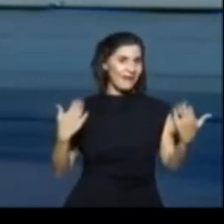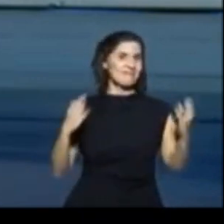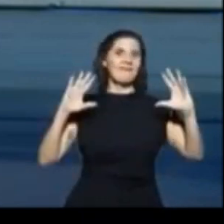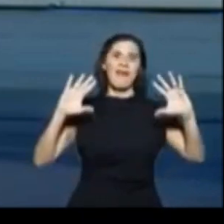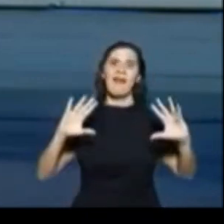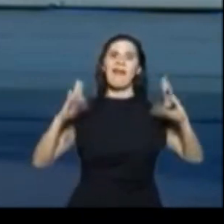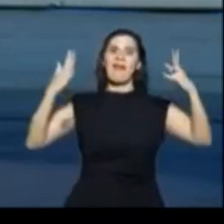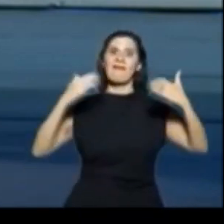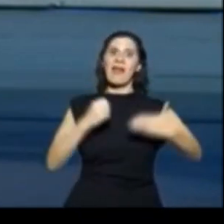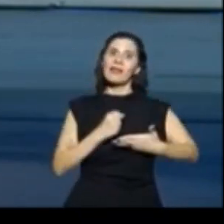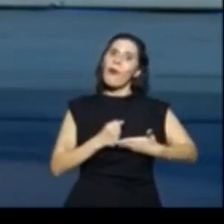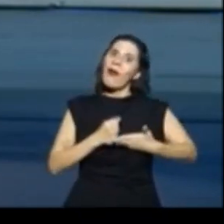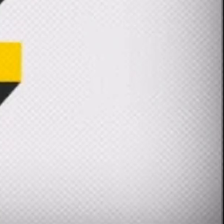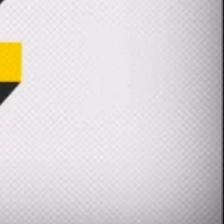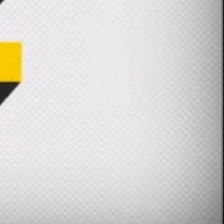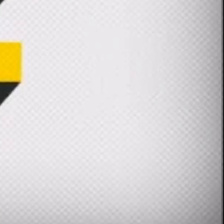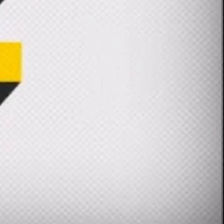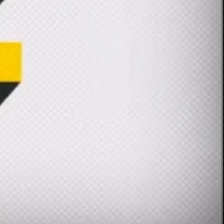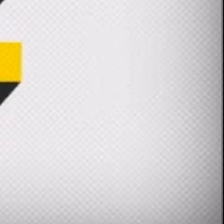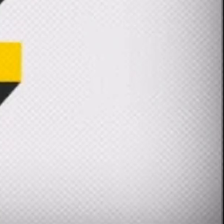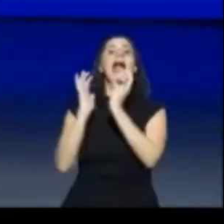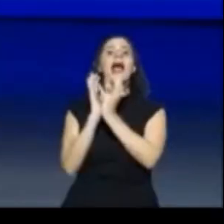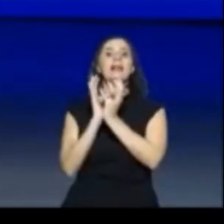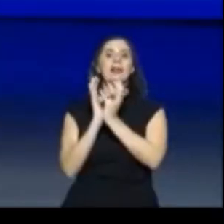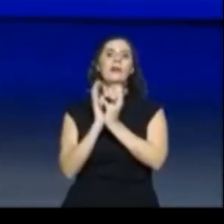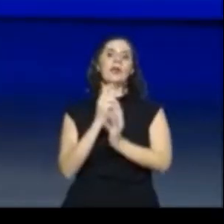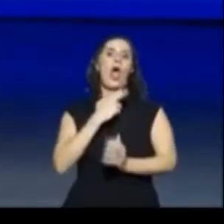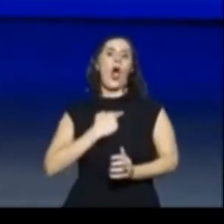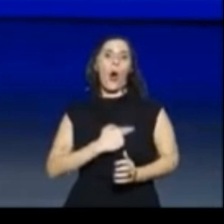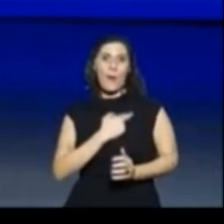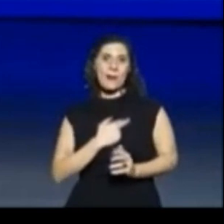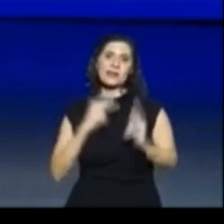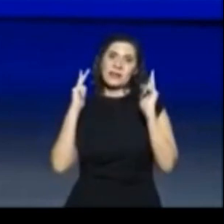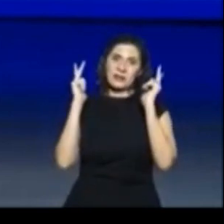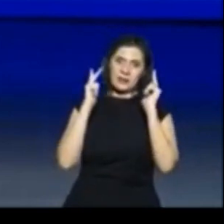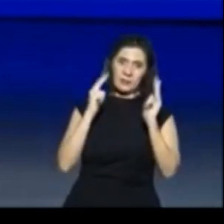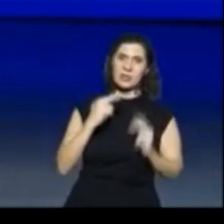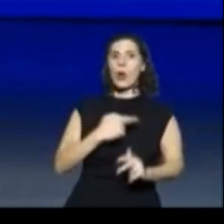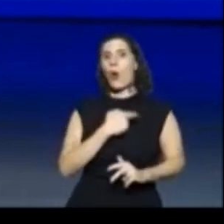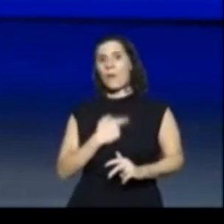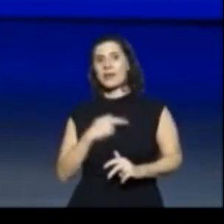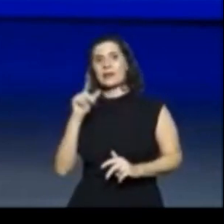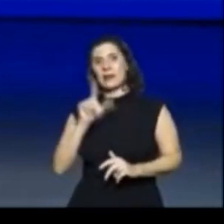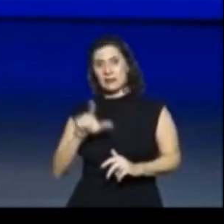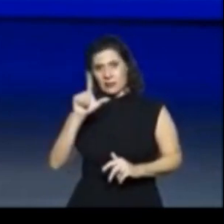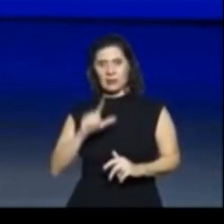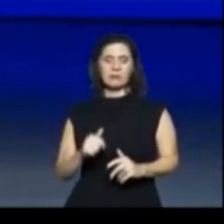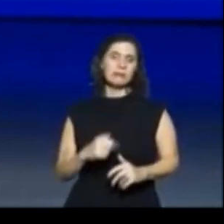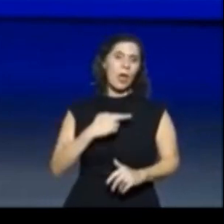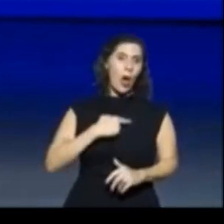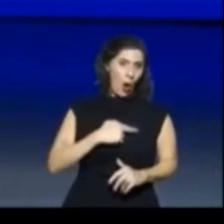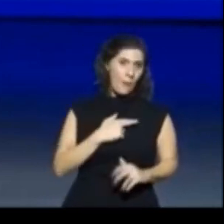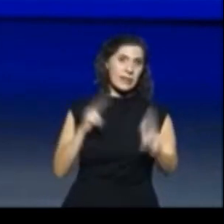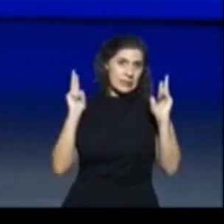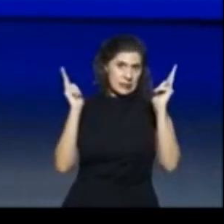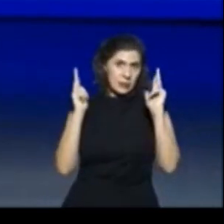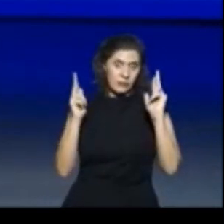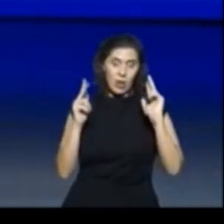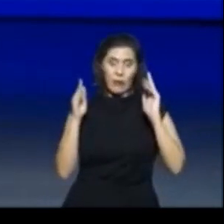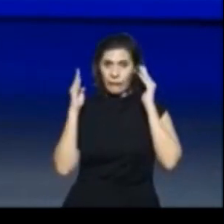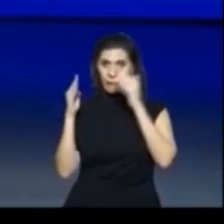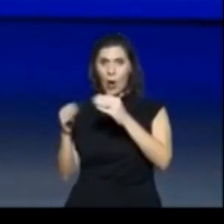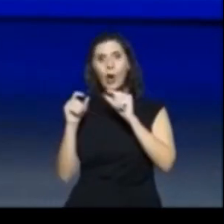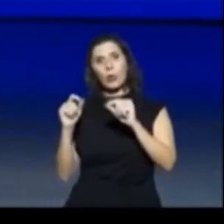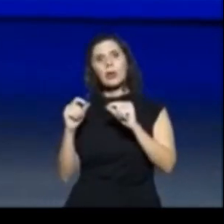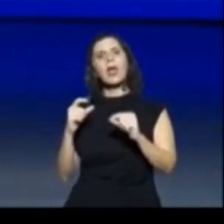2023, Encho Literatura. O romance de entretenimento se destaca por